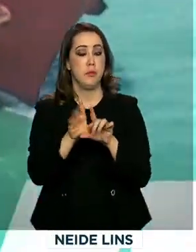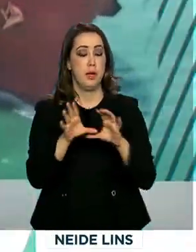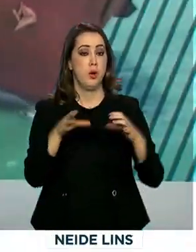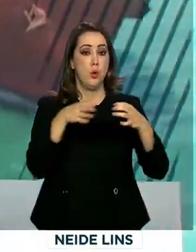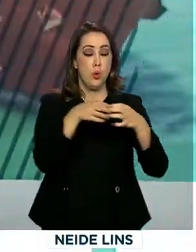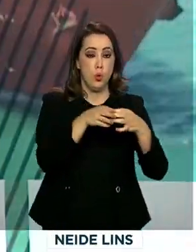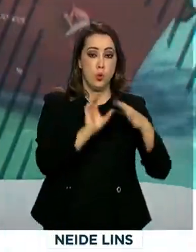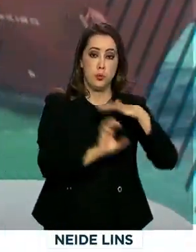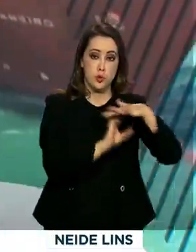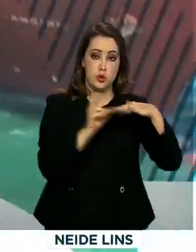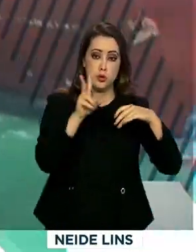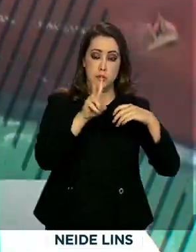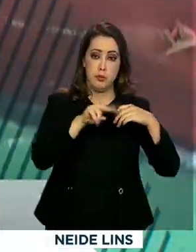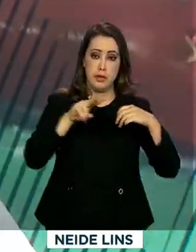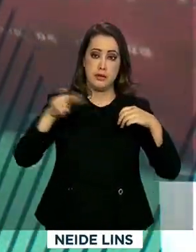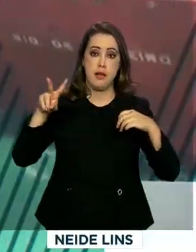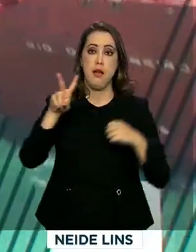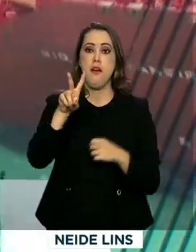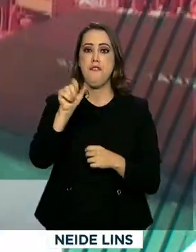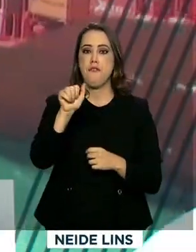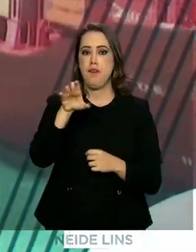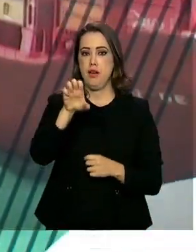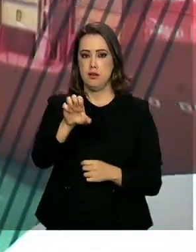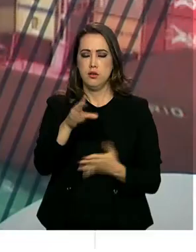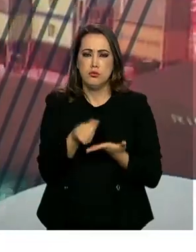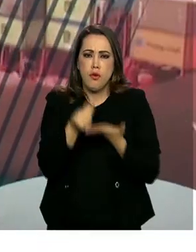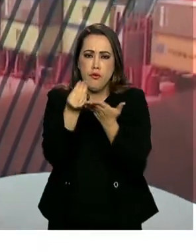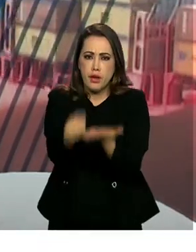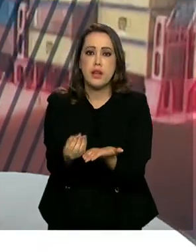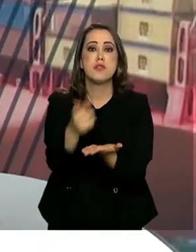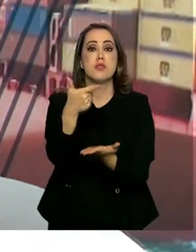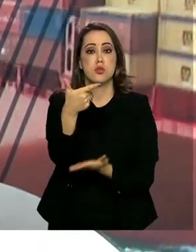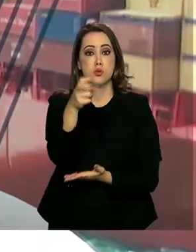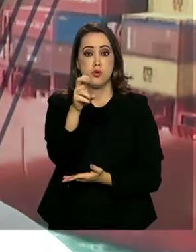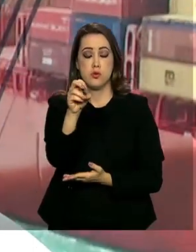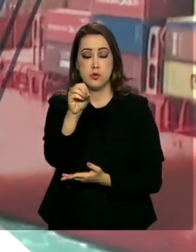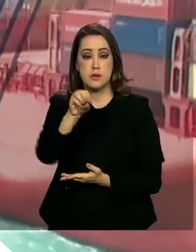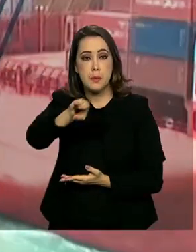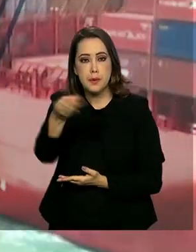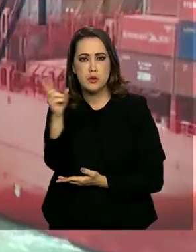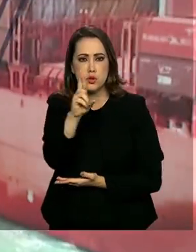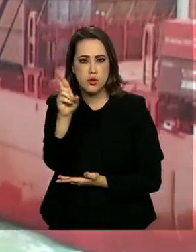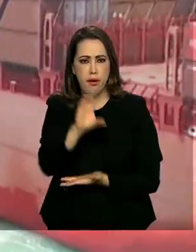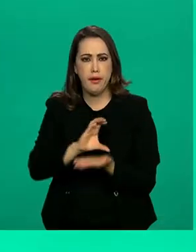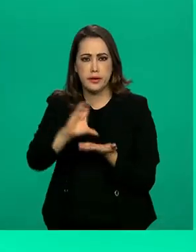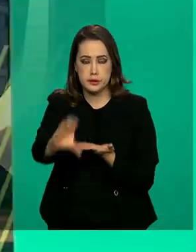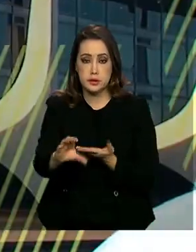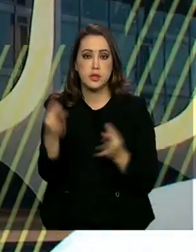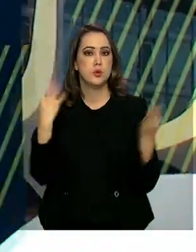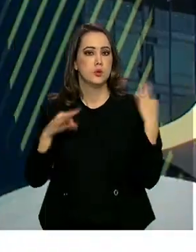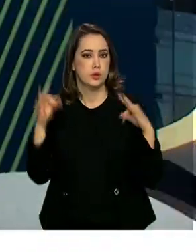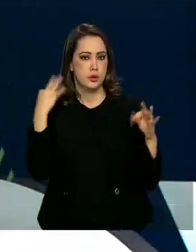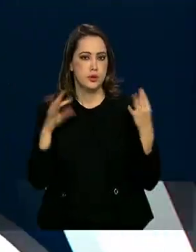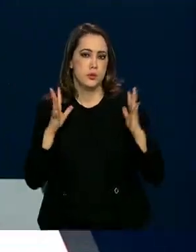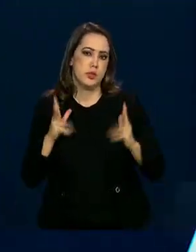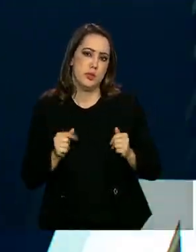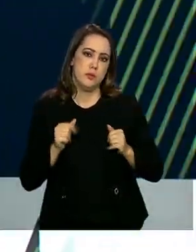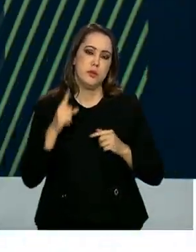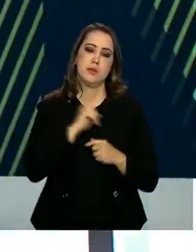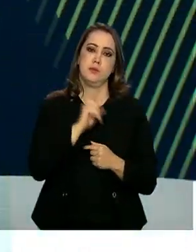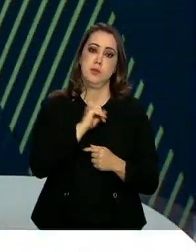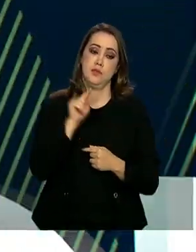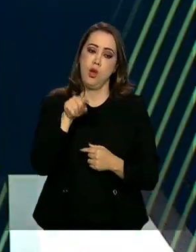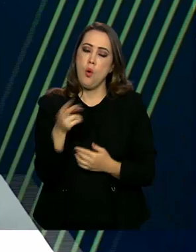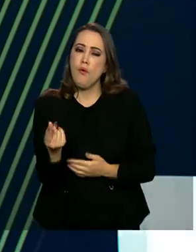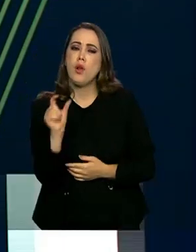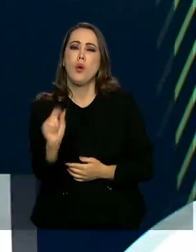destina 250 milhões de reais ao turismo e saneamento em Minas Gerais. O valor vem de uma multa paga